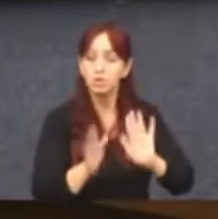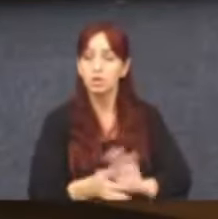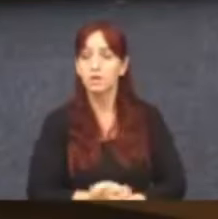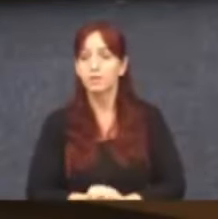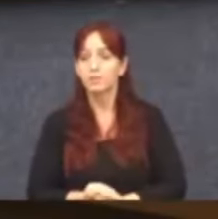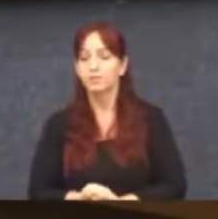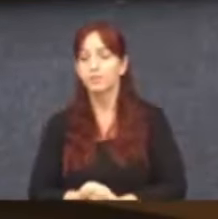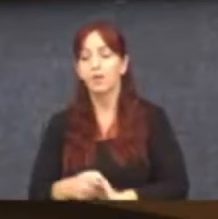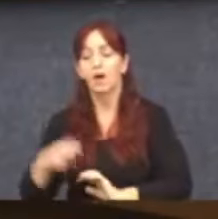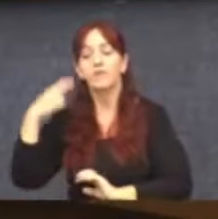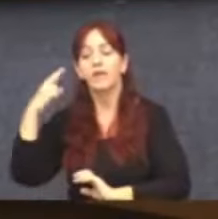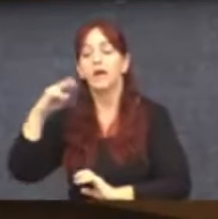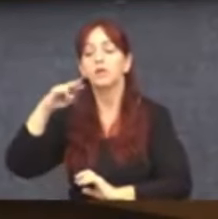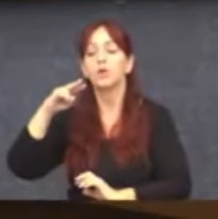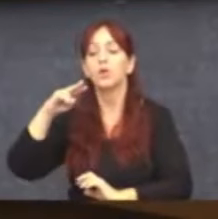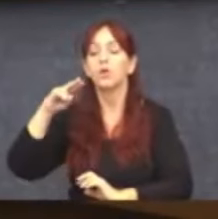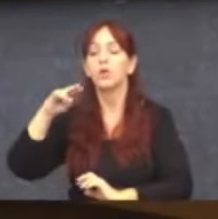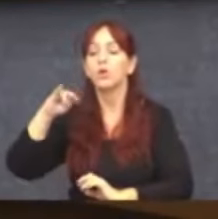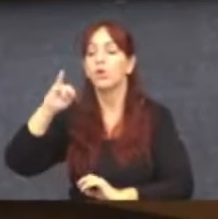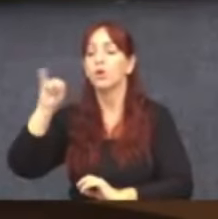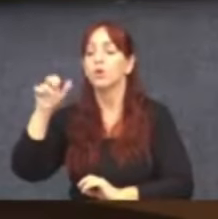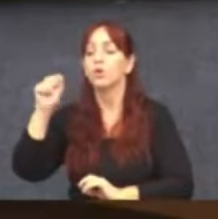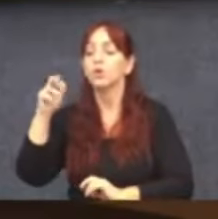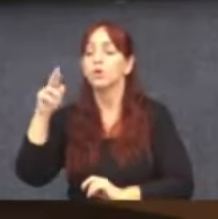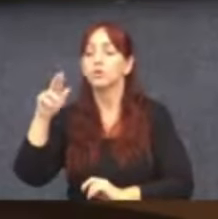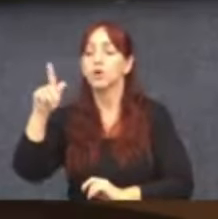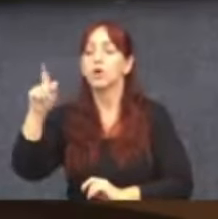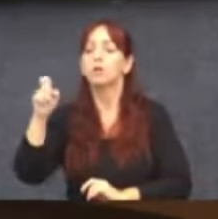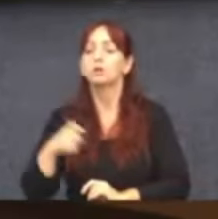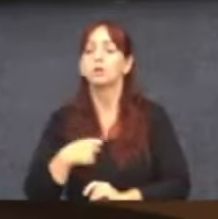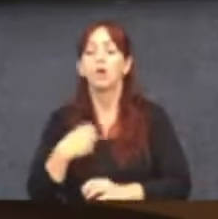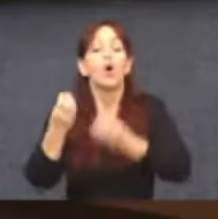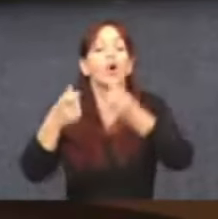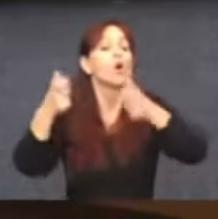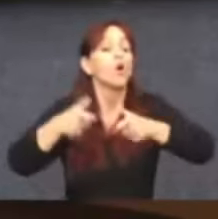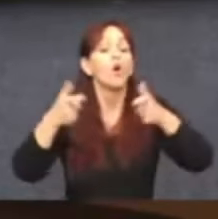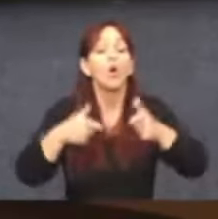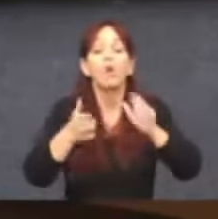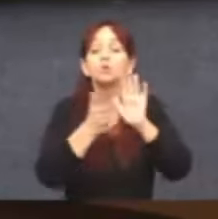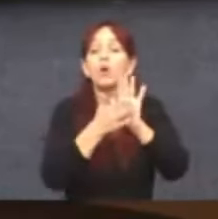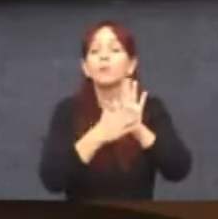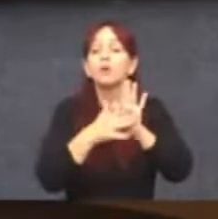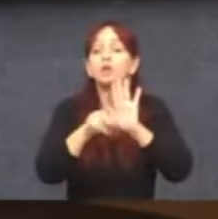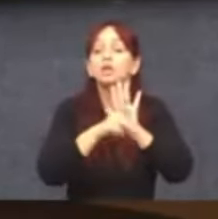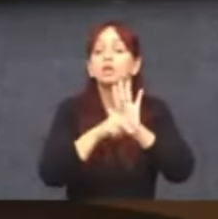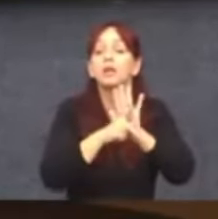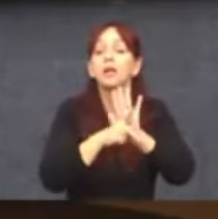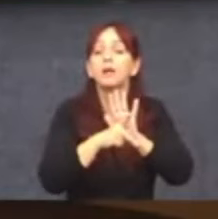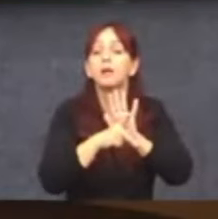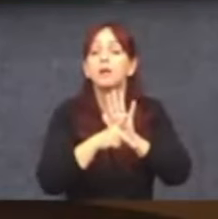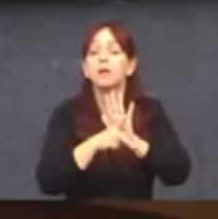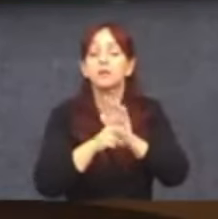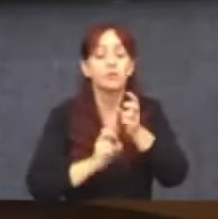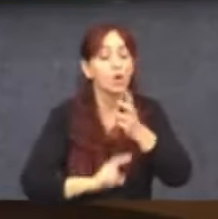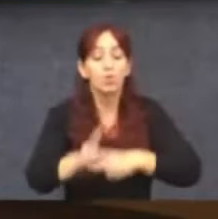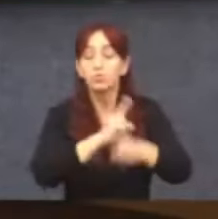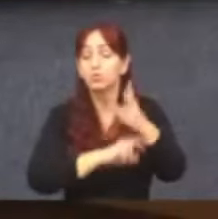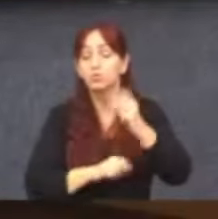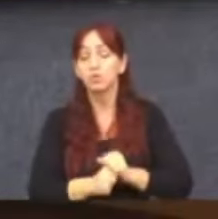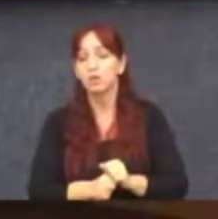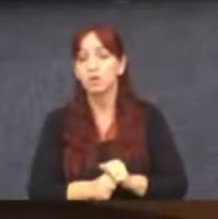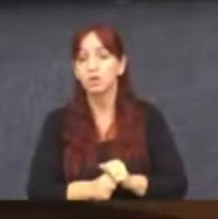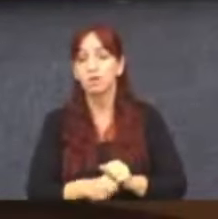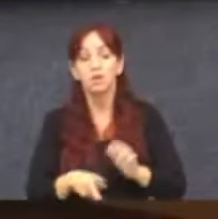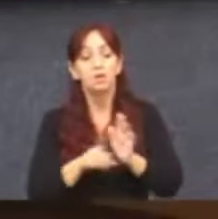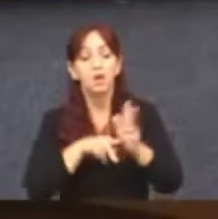Vereador Jorge Santos, cadê o andamento do projeto de lei que foi proposto? Não anda. O pessoal que